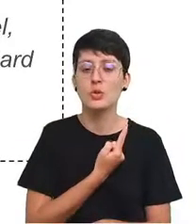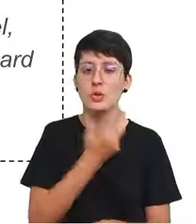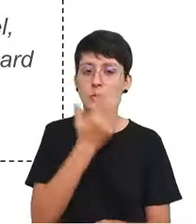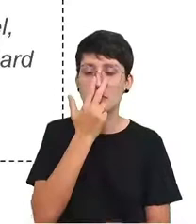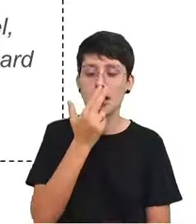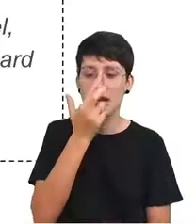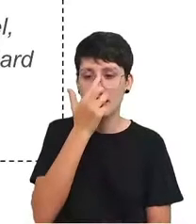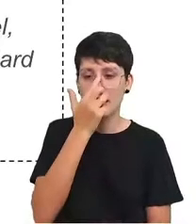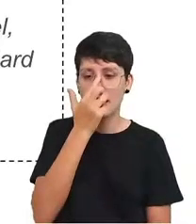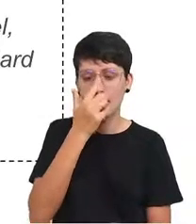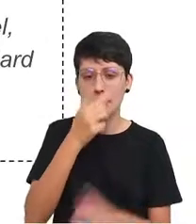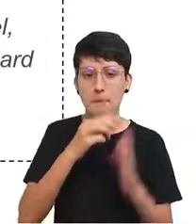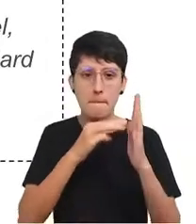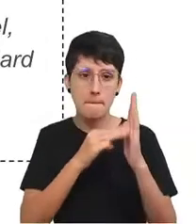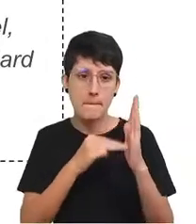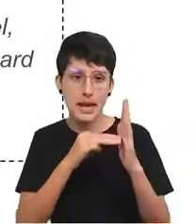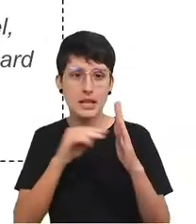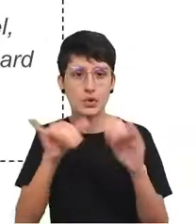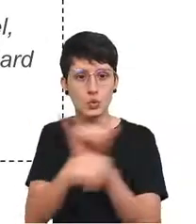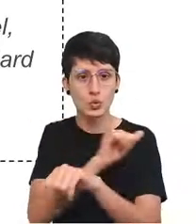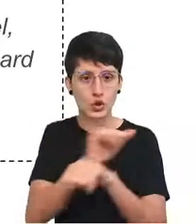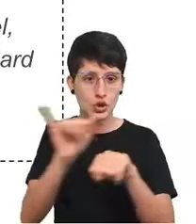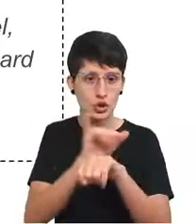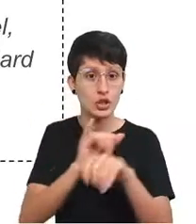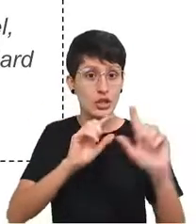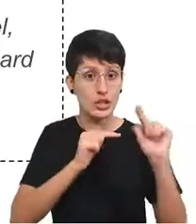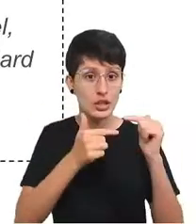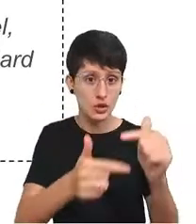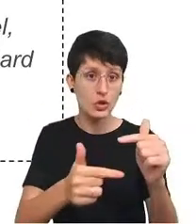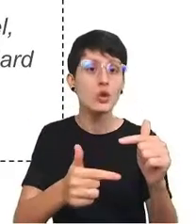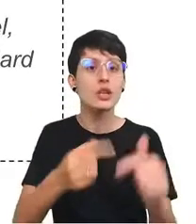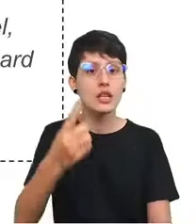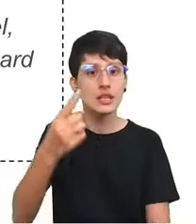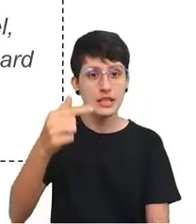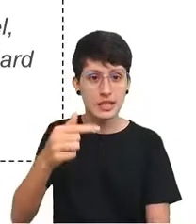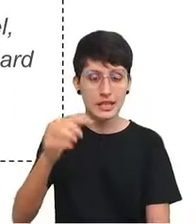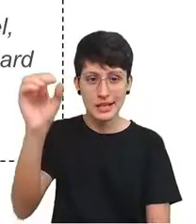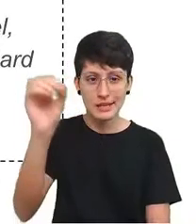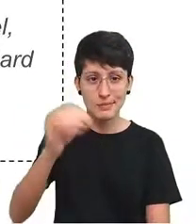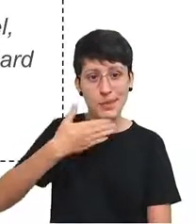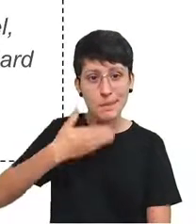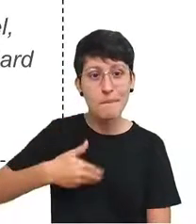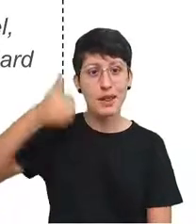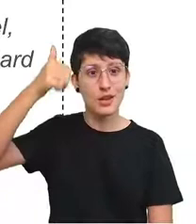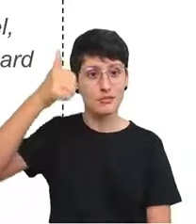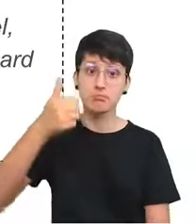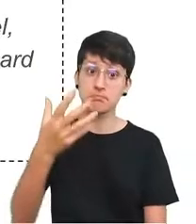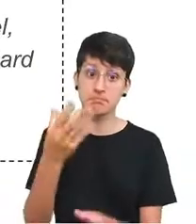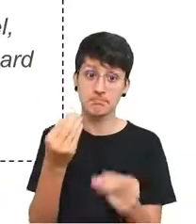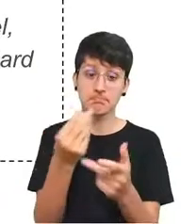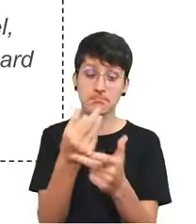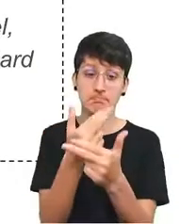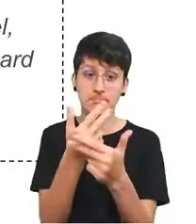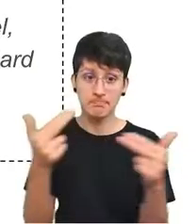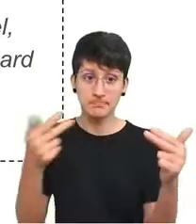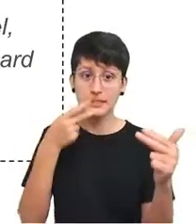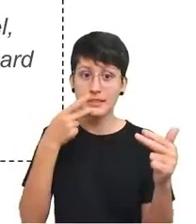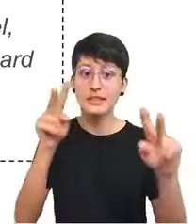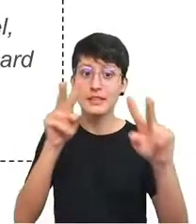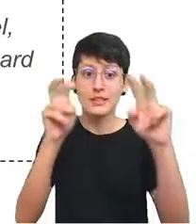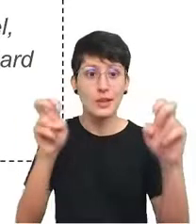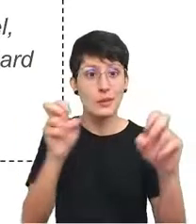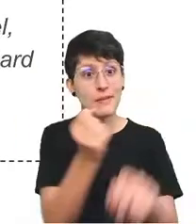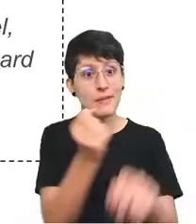métodos estatísticos tradicionais e machine learning foi de 17% de melhoria. É muita coisa quando a gente fala sobre milhões de